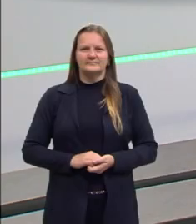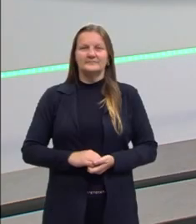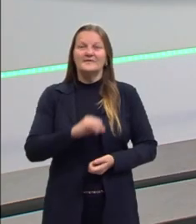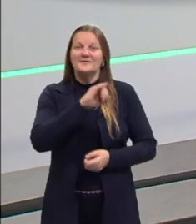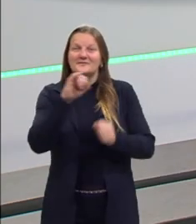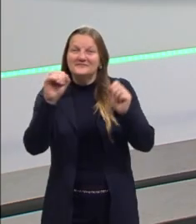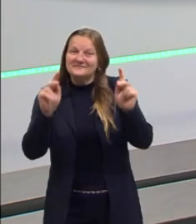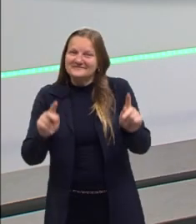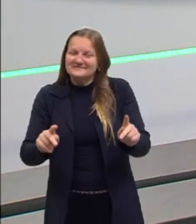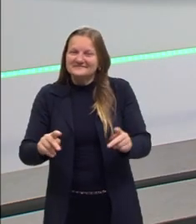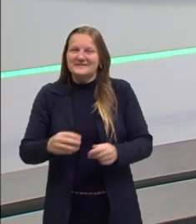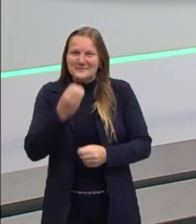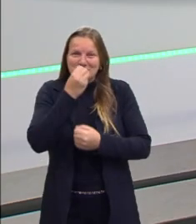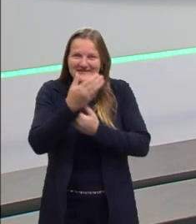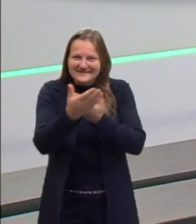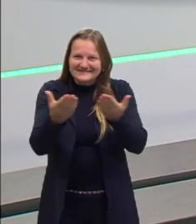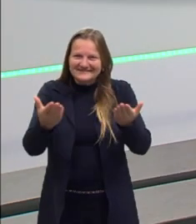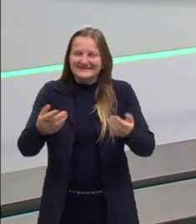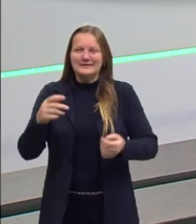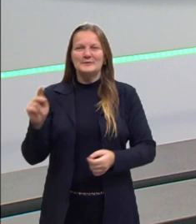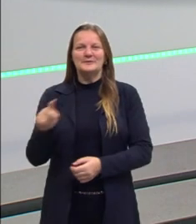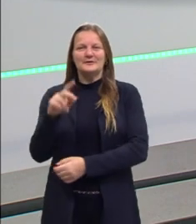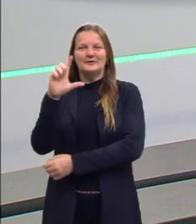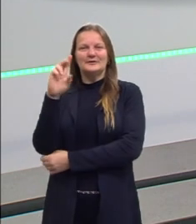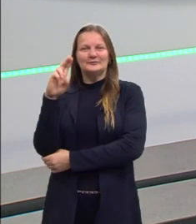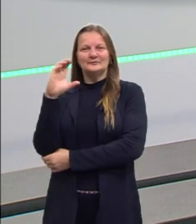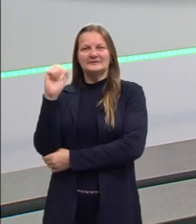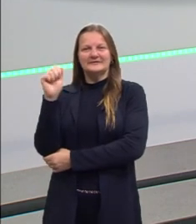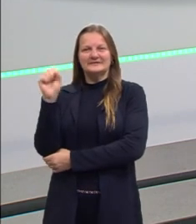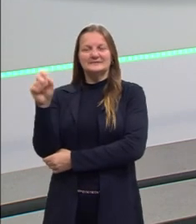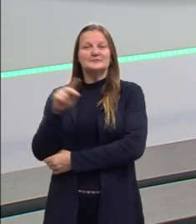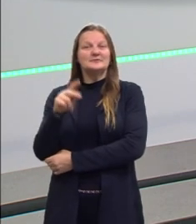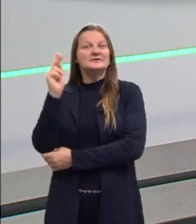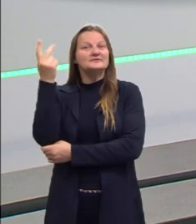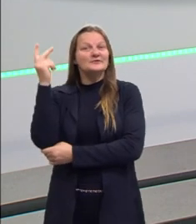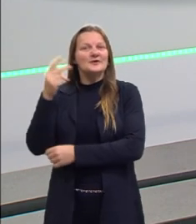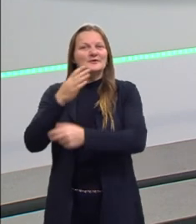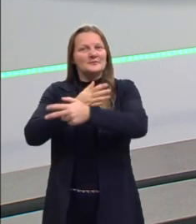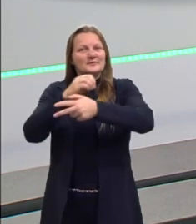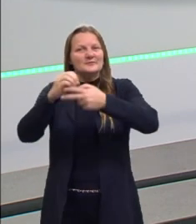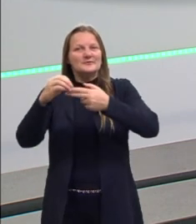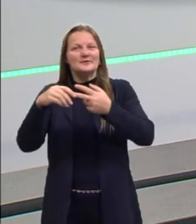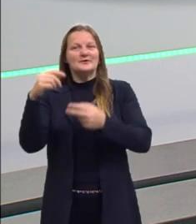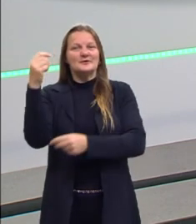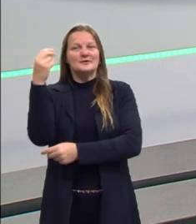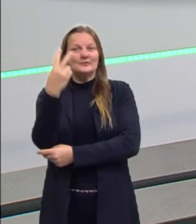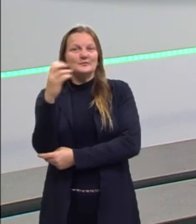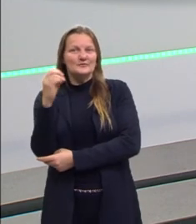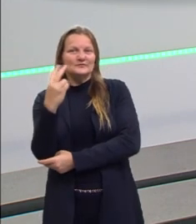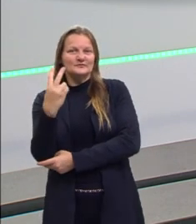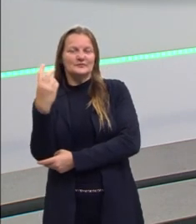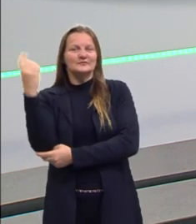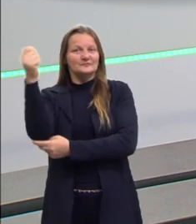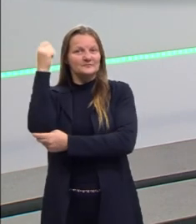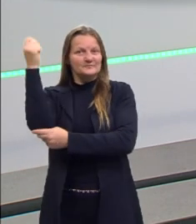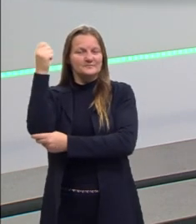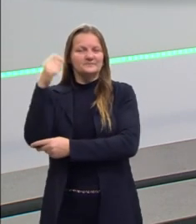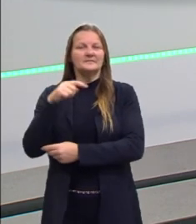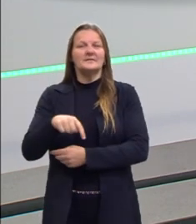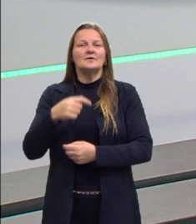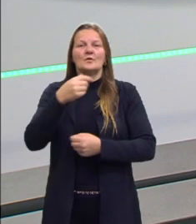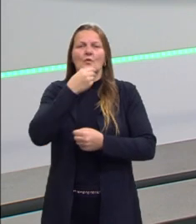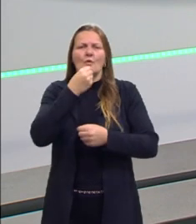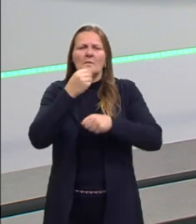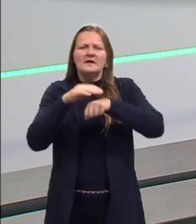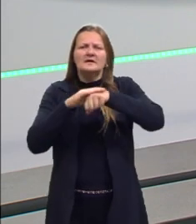E aí, pessoal, tudo bem? Eu sou o Lucas Labella, professor de História do pré-ENEM-RS 2022. Eu sou um homem